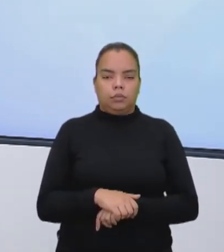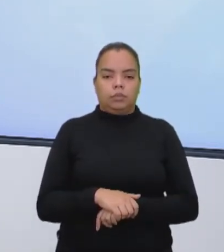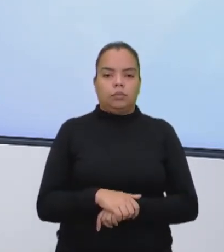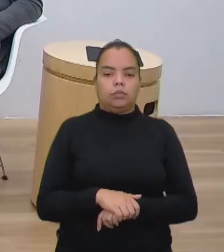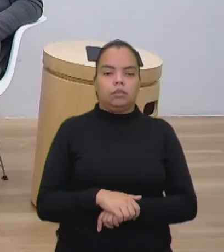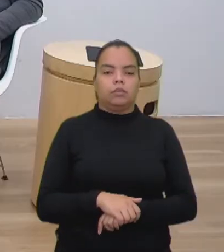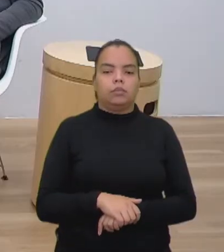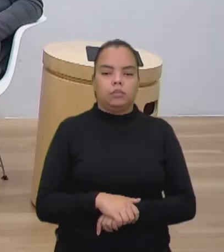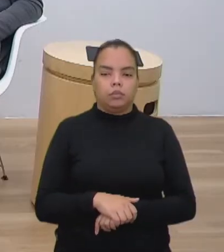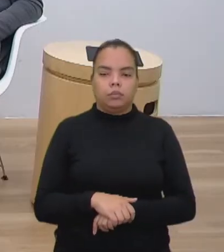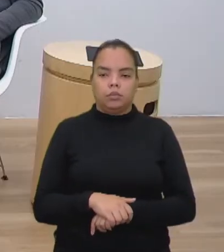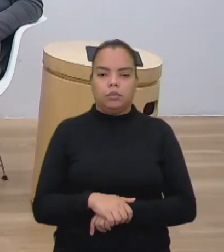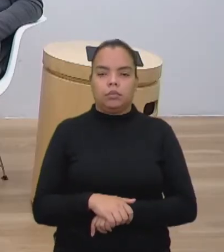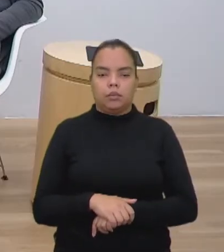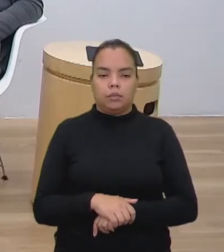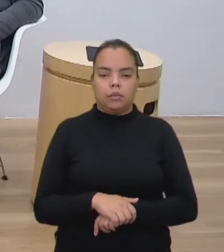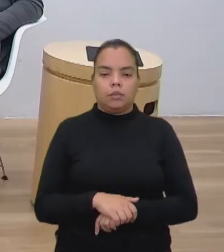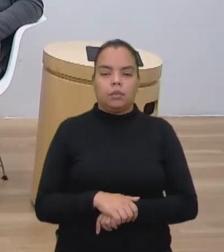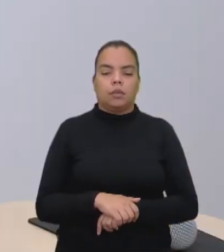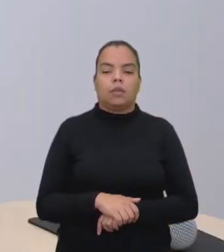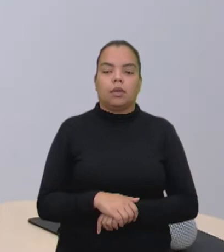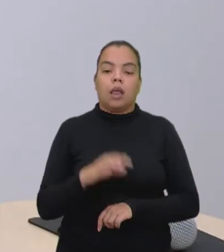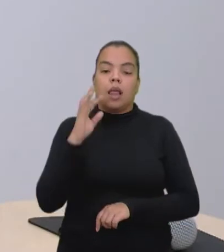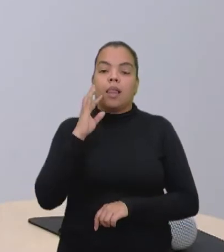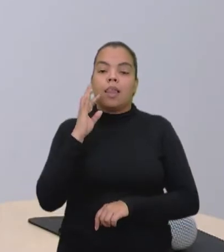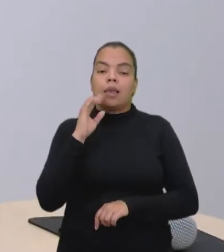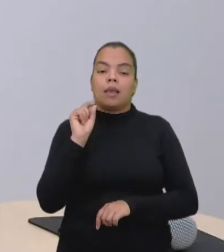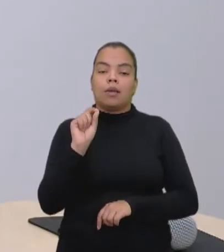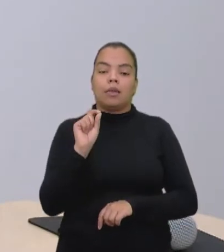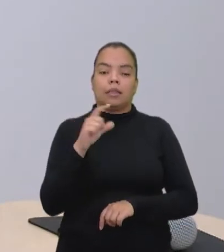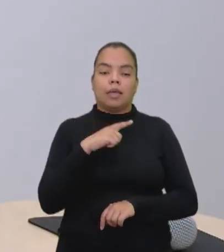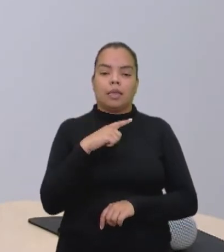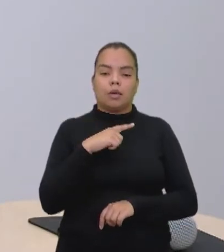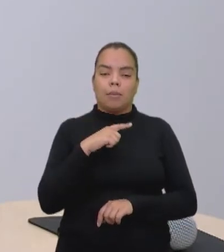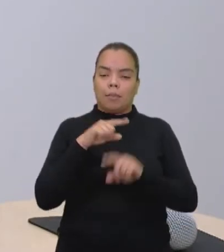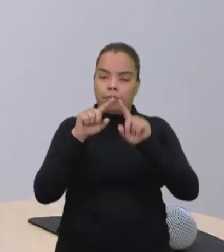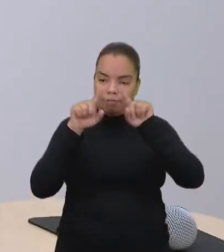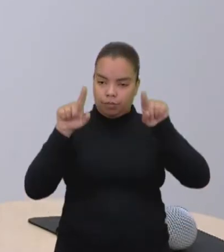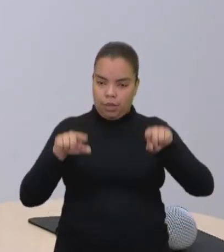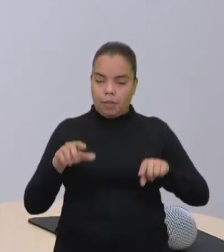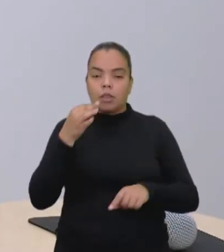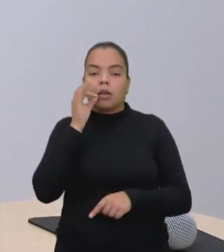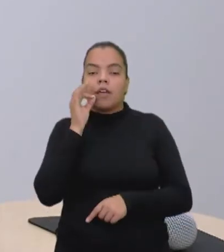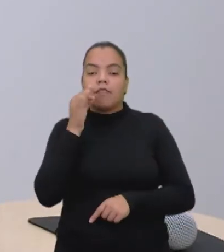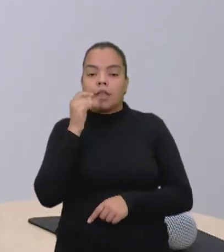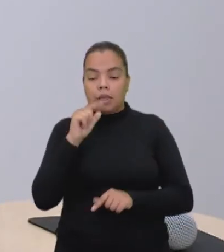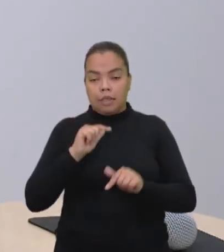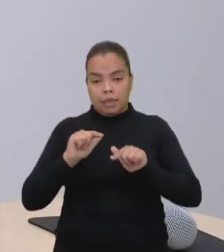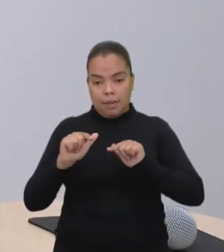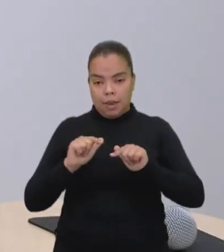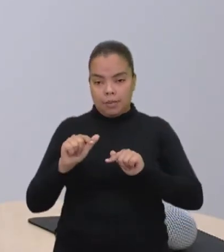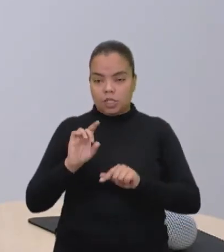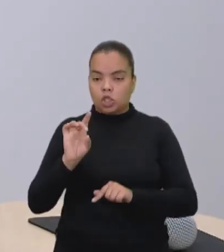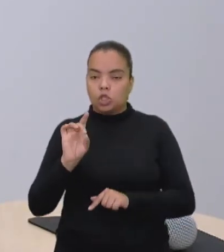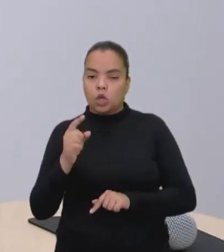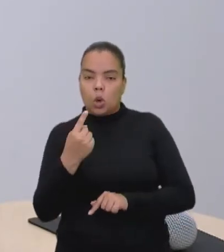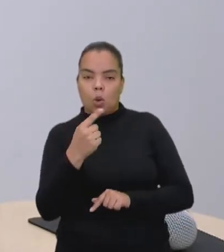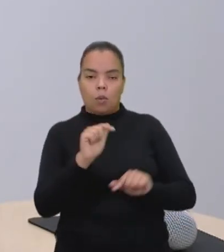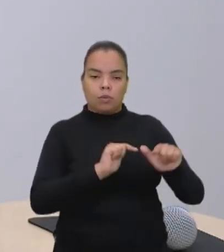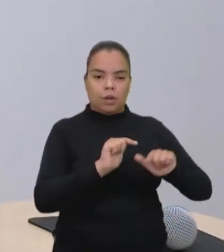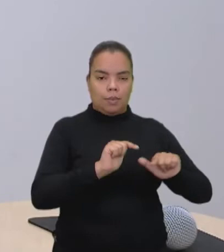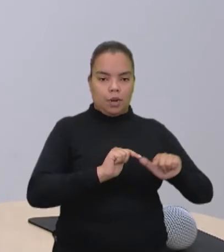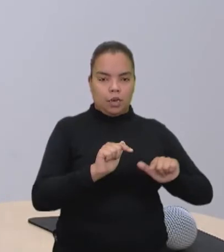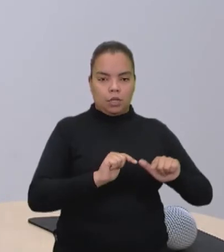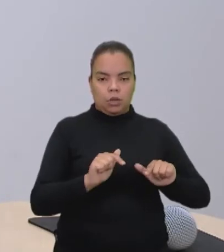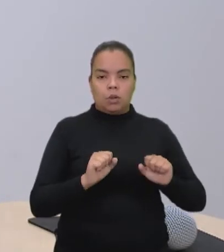vocês verem. Só um toque rapidinho que eu achei legal você colocar. Que nem, ele tem uma cafeteria, ele trabalha, só que ele tem apenas um funcionário. Professor, eu posso